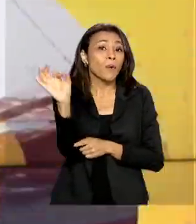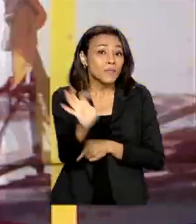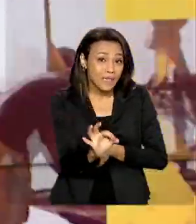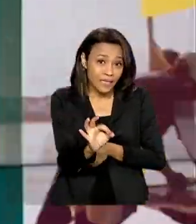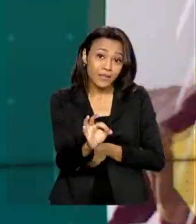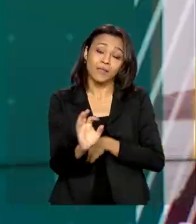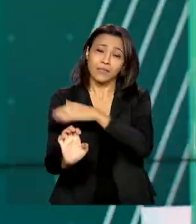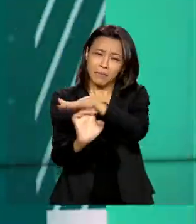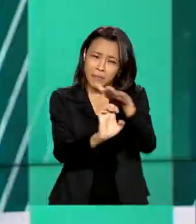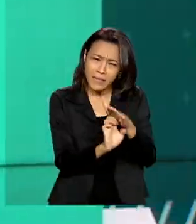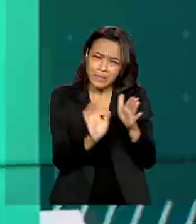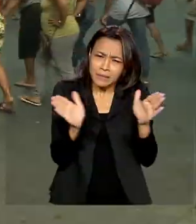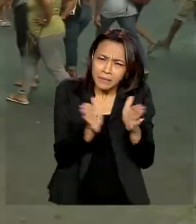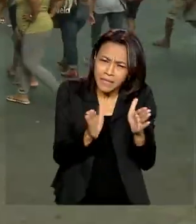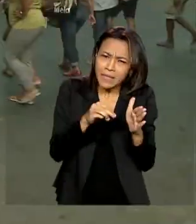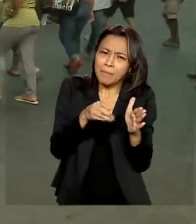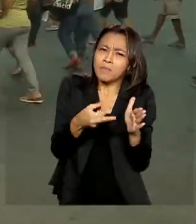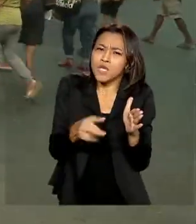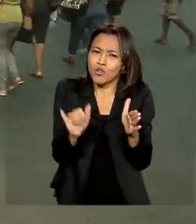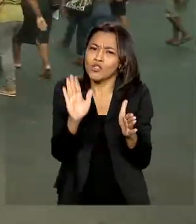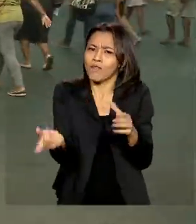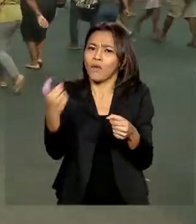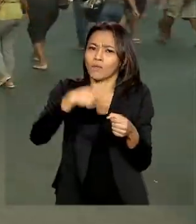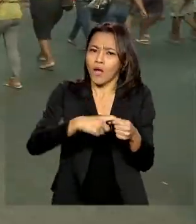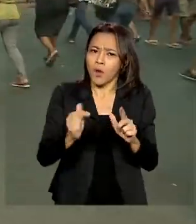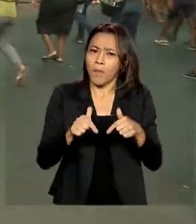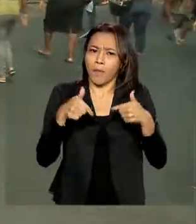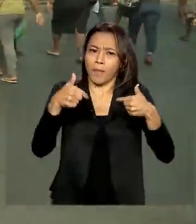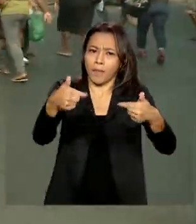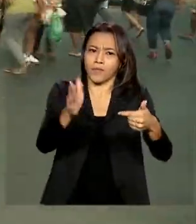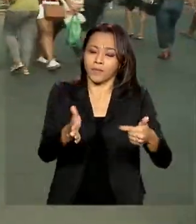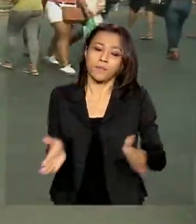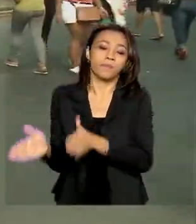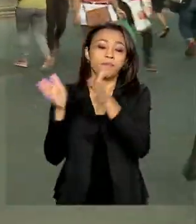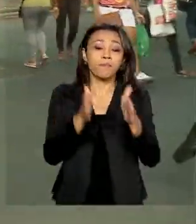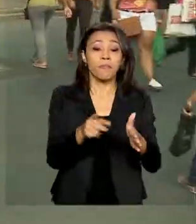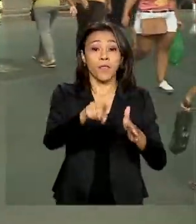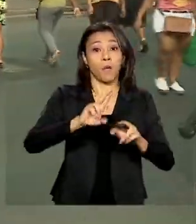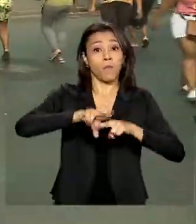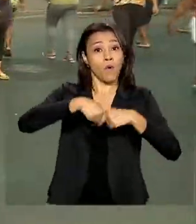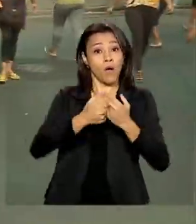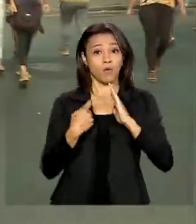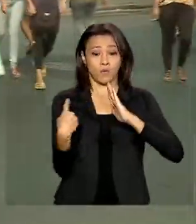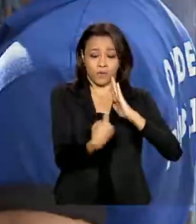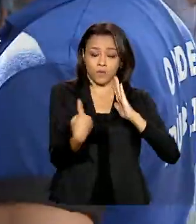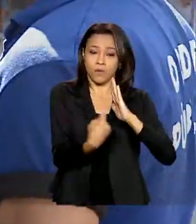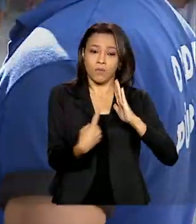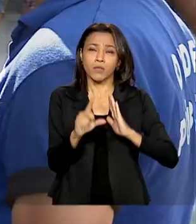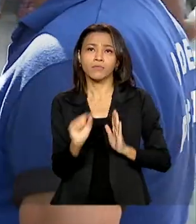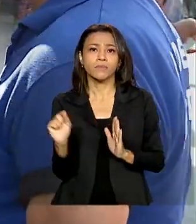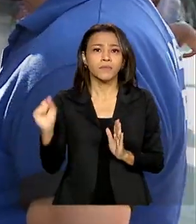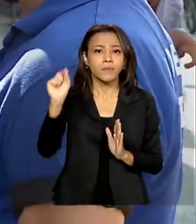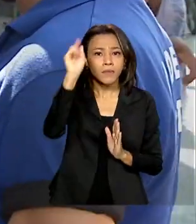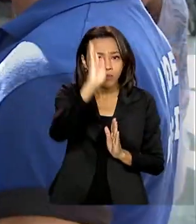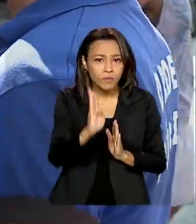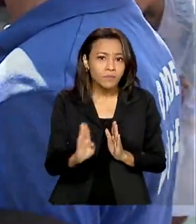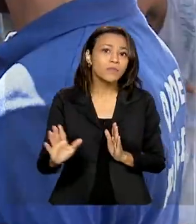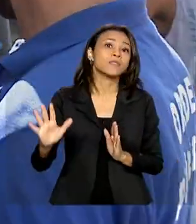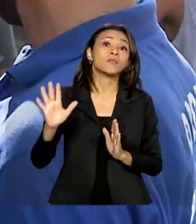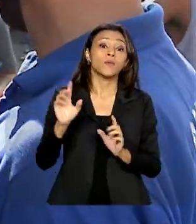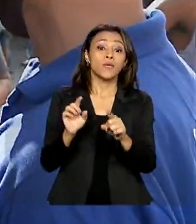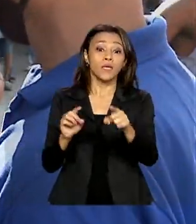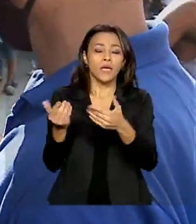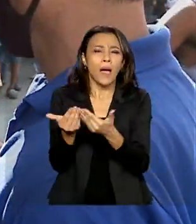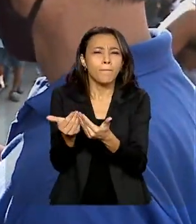voltaram a funcionar. Com a flexibilização do isolamento social em todo o país e o movimento de